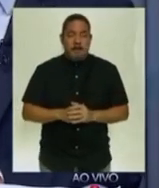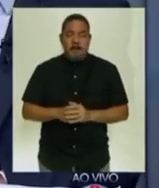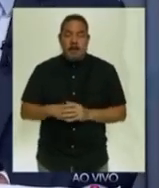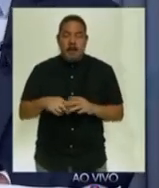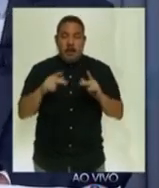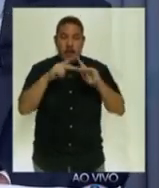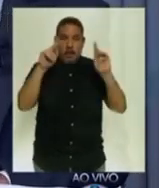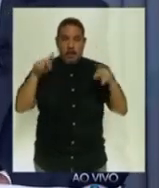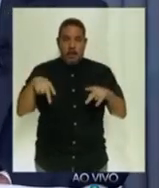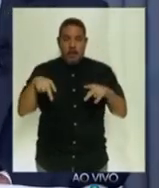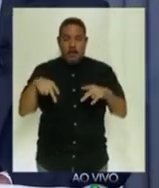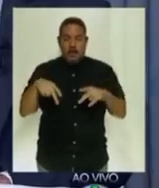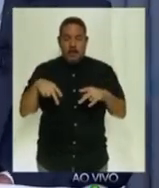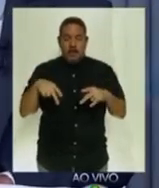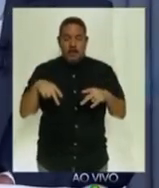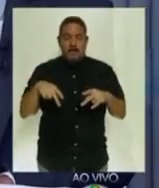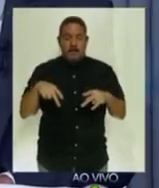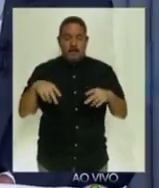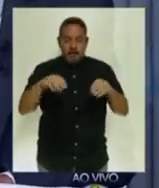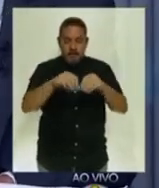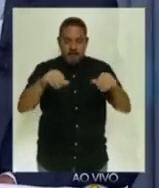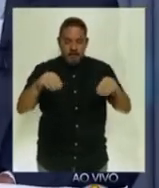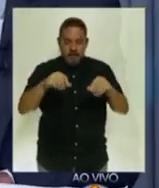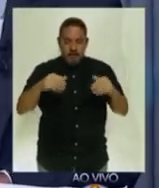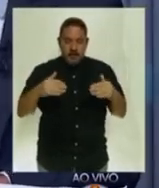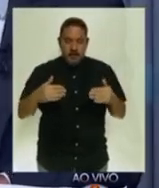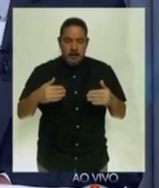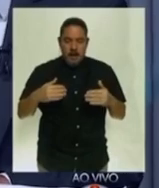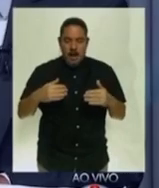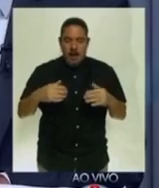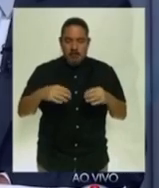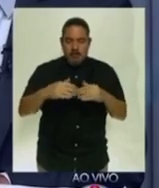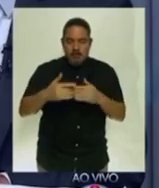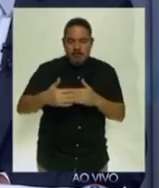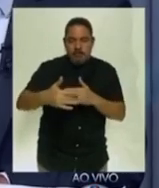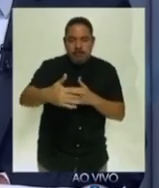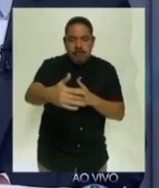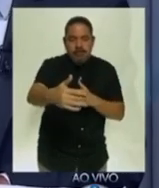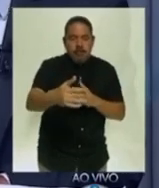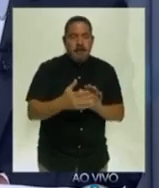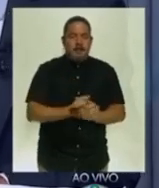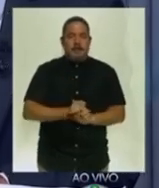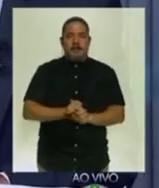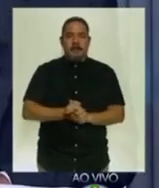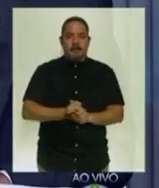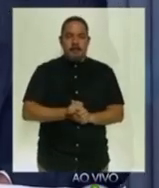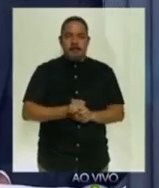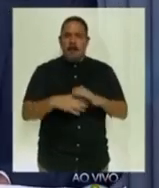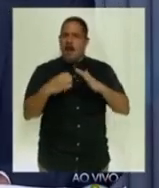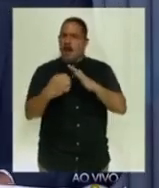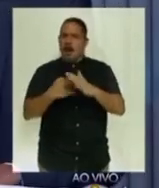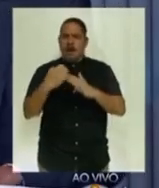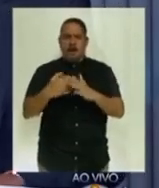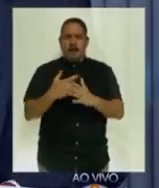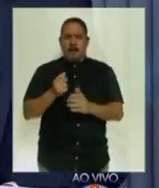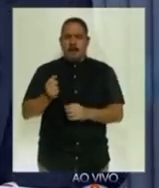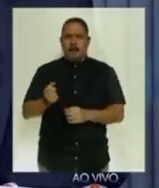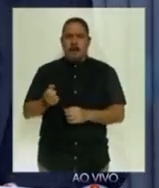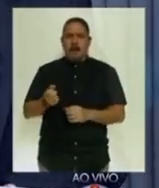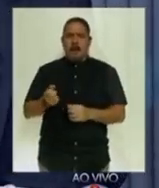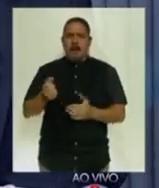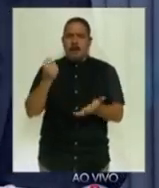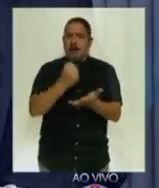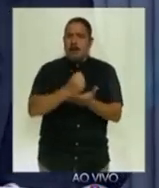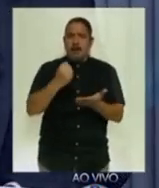indicava a jazida que não deu certo, foi contratada pelo ex-prefeito Carlos